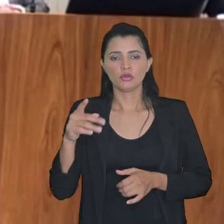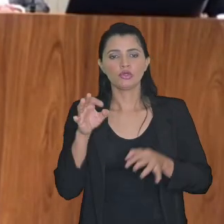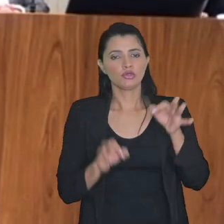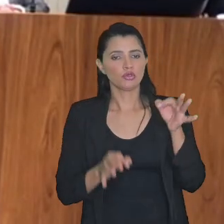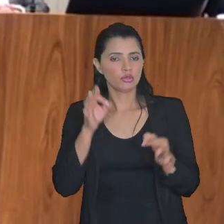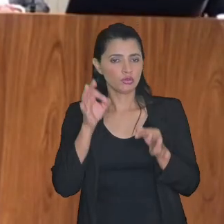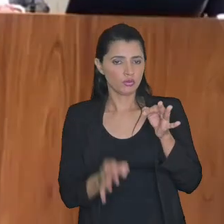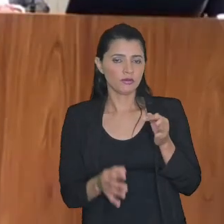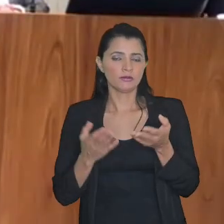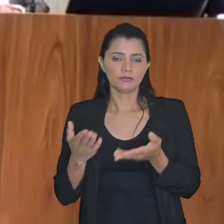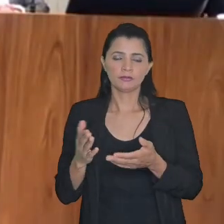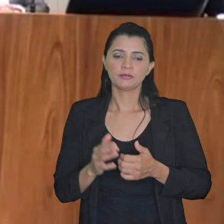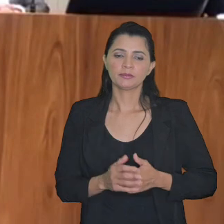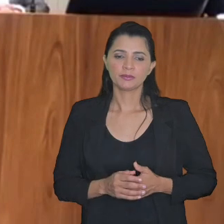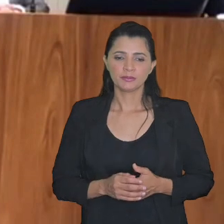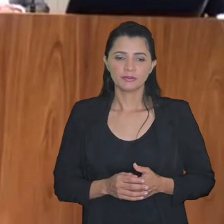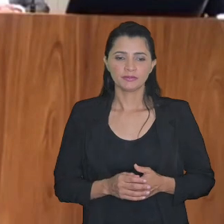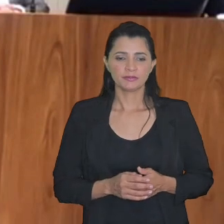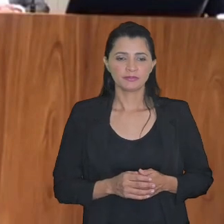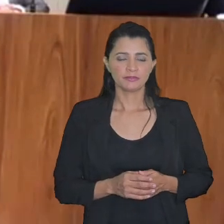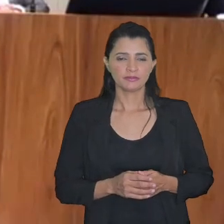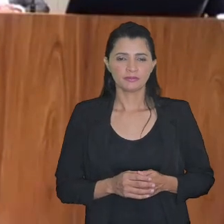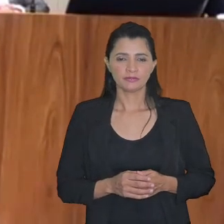juiz sua vara é